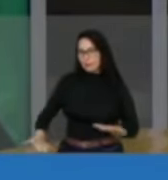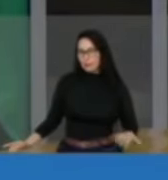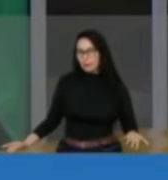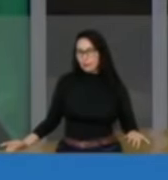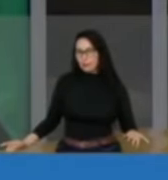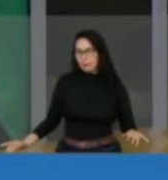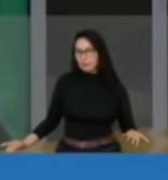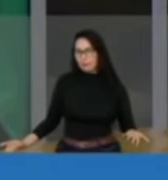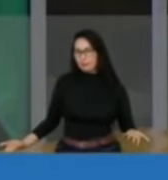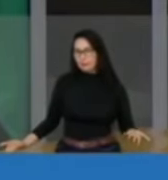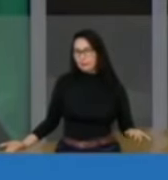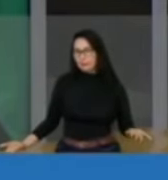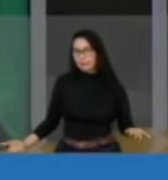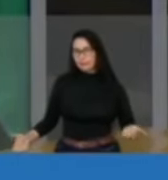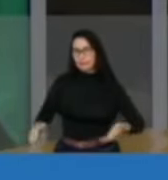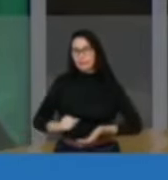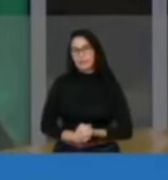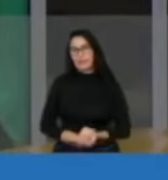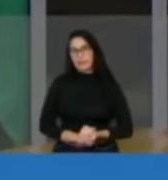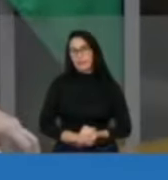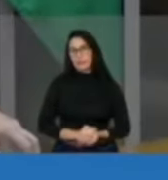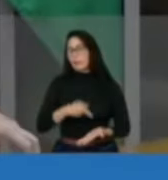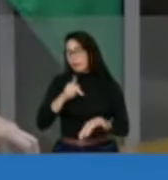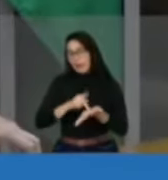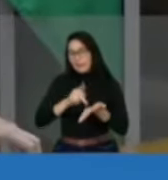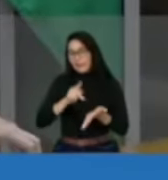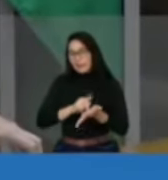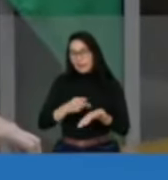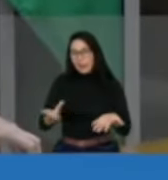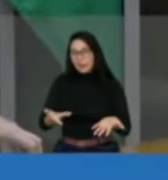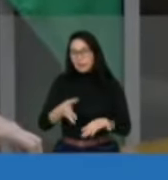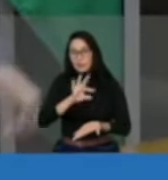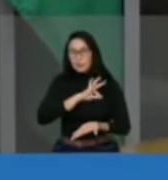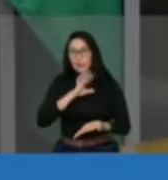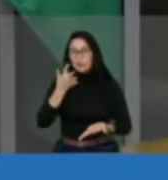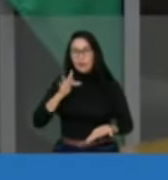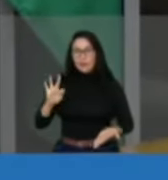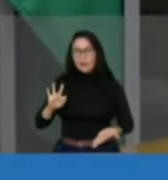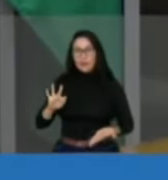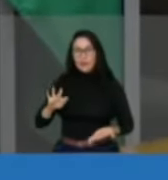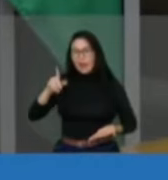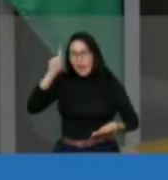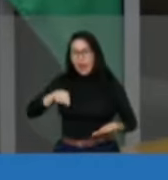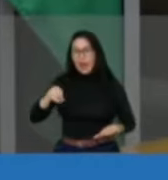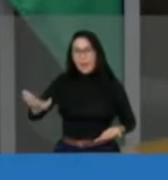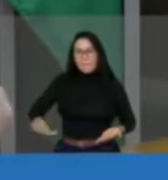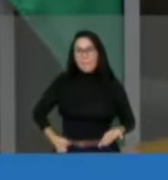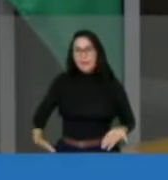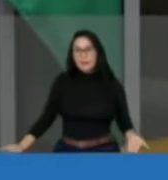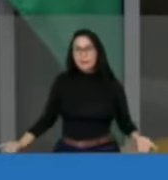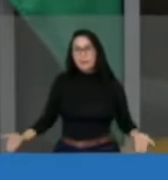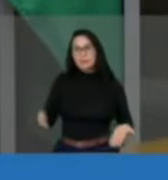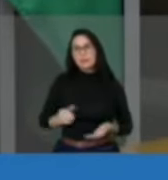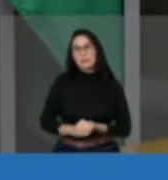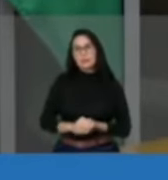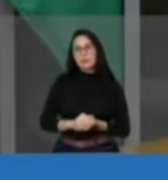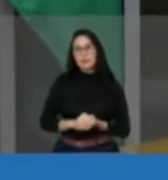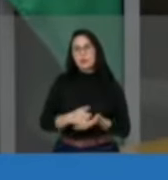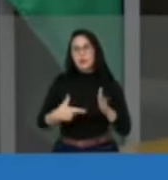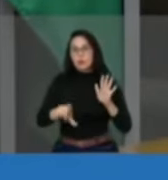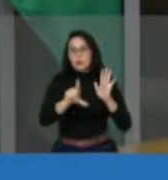bandido. Porque é isso que o policial federal é, ao atuar à margem da lei, como faz, sim,